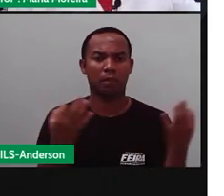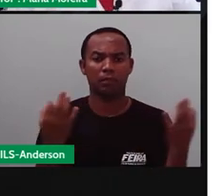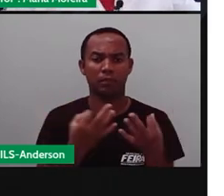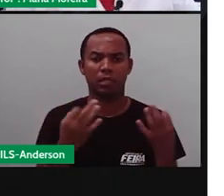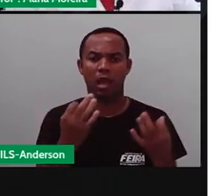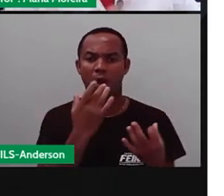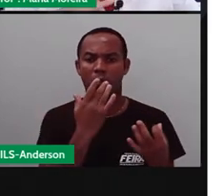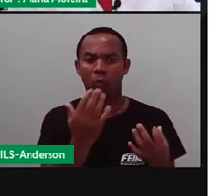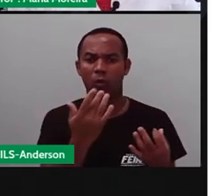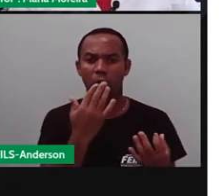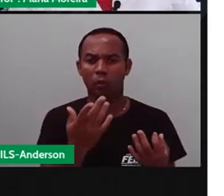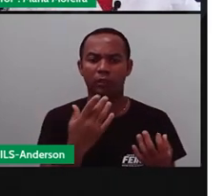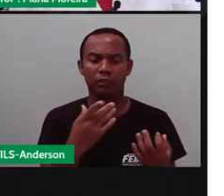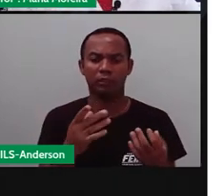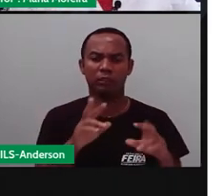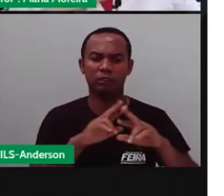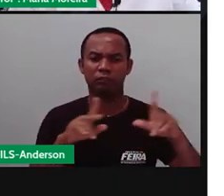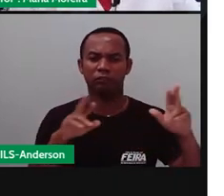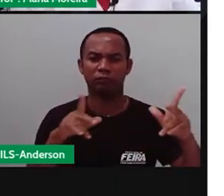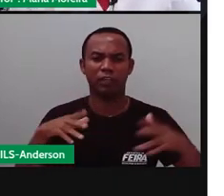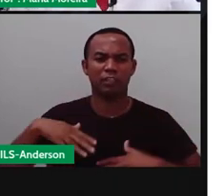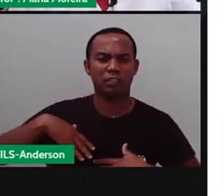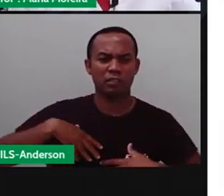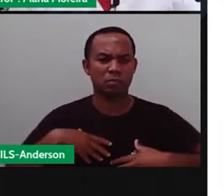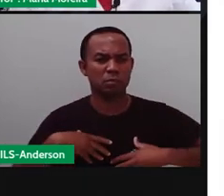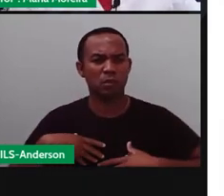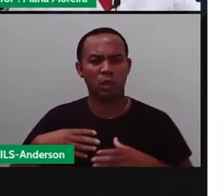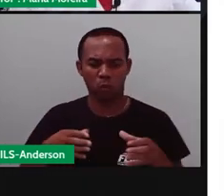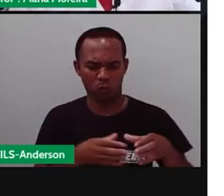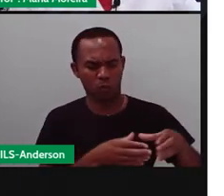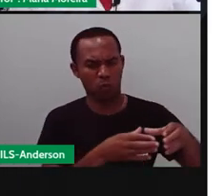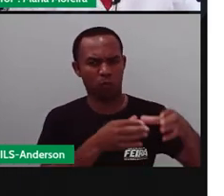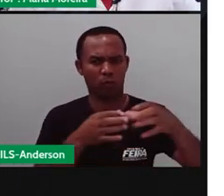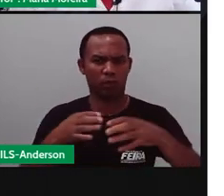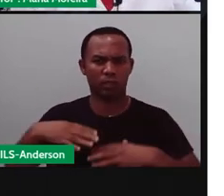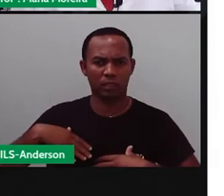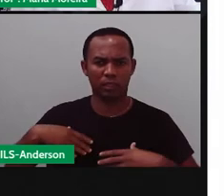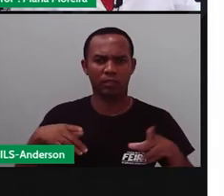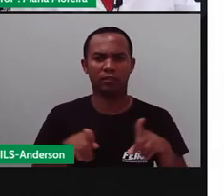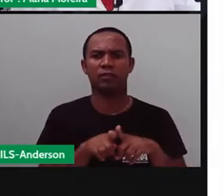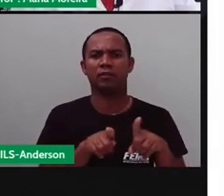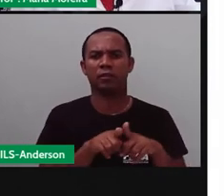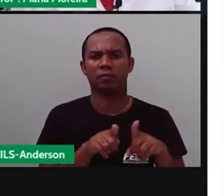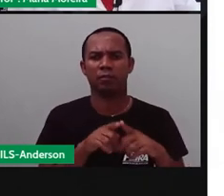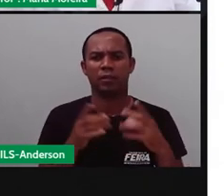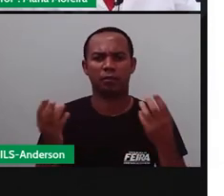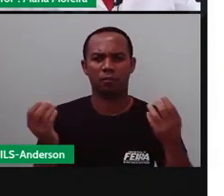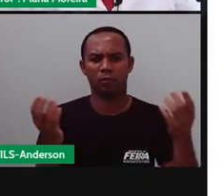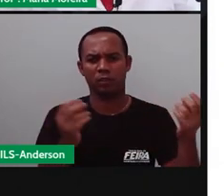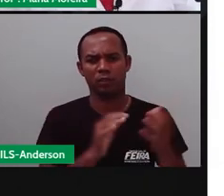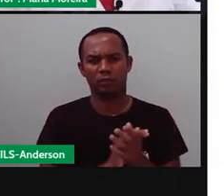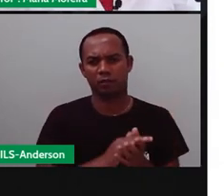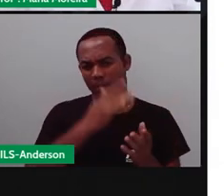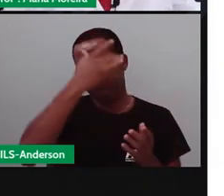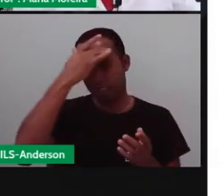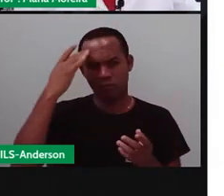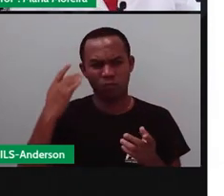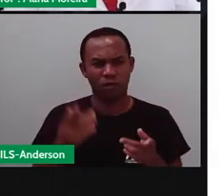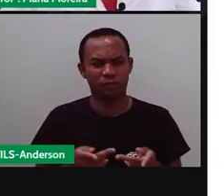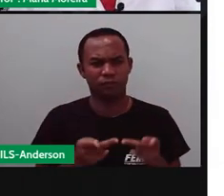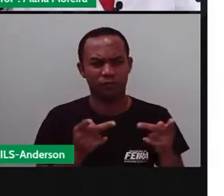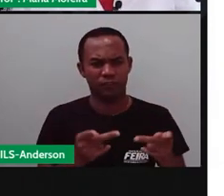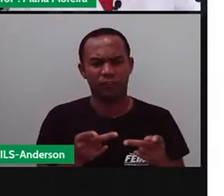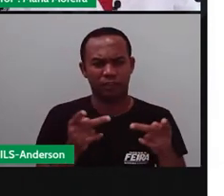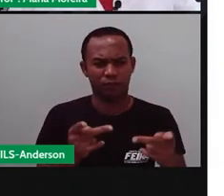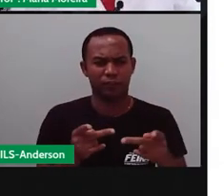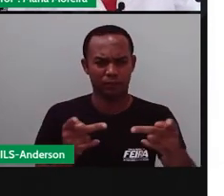coloridas, várias quadrilhas, todas para receberem o quê? Justamente os turistas, as pessoas que